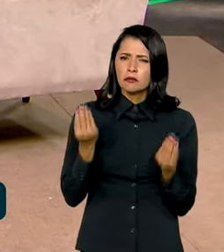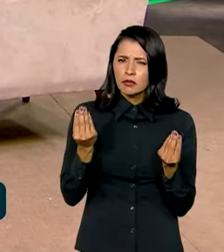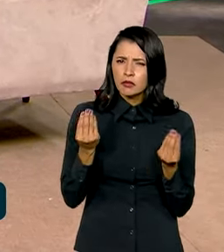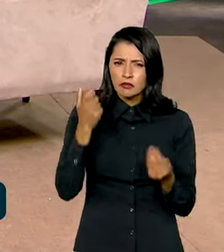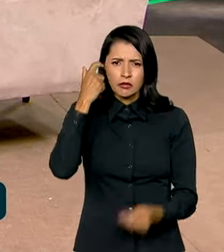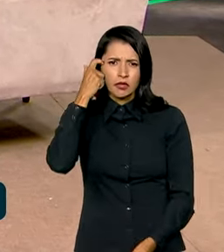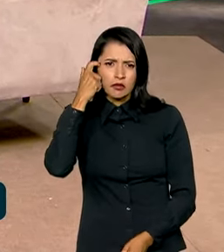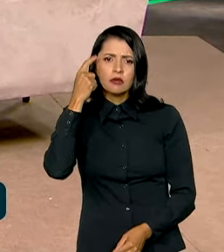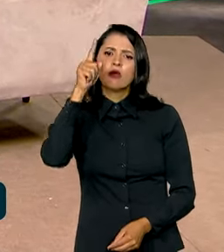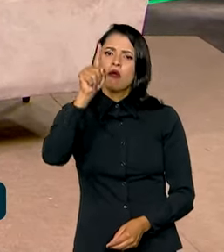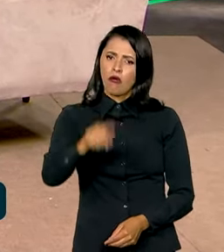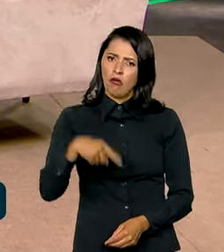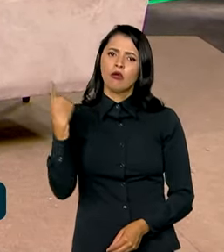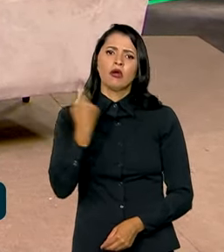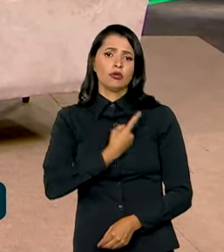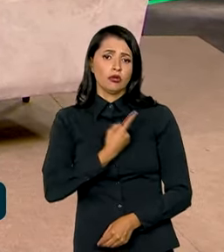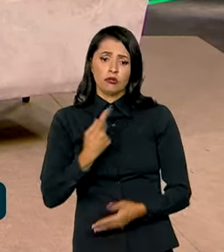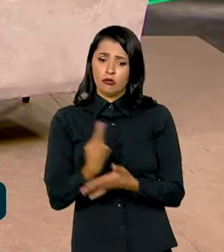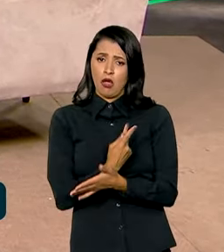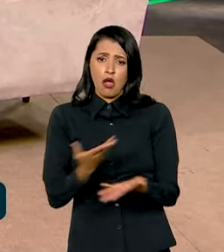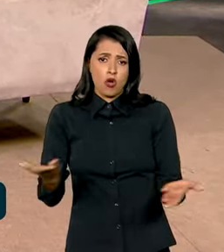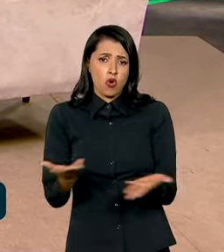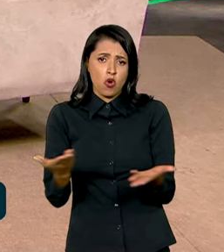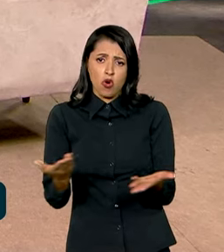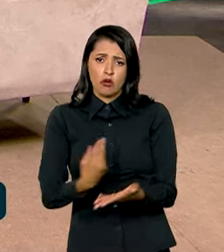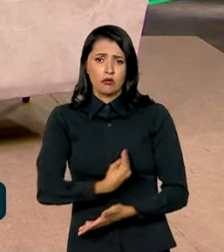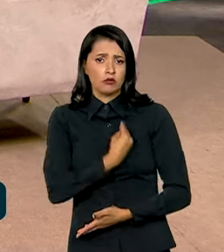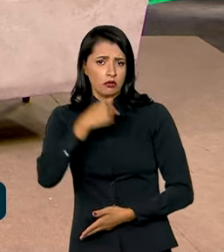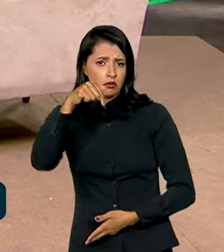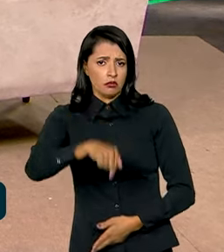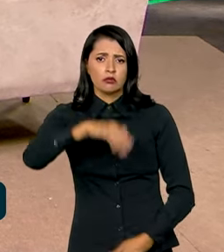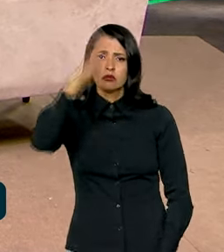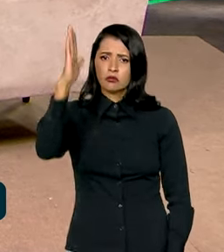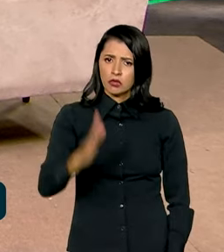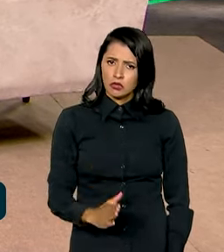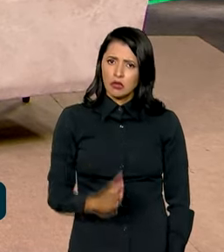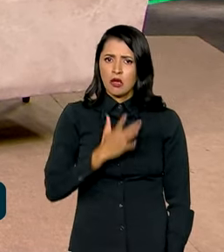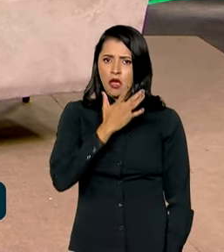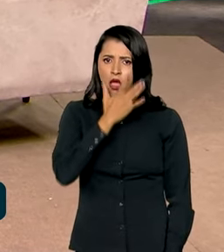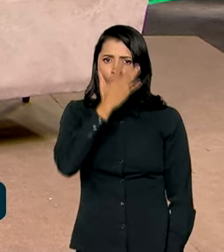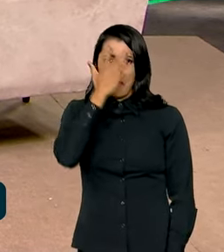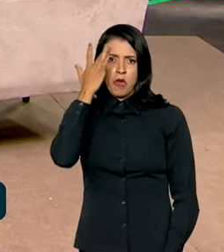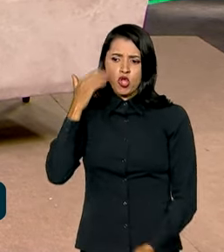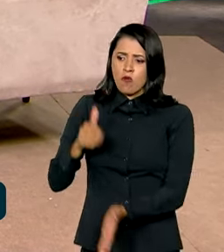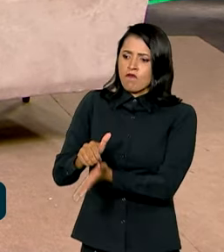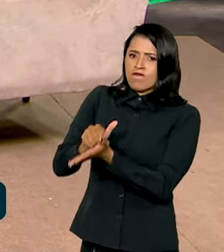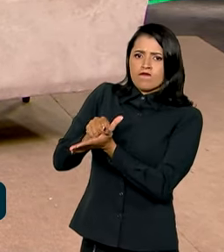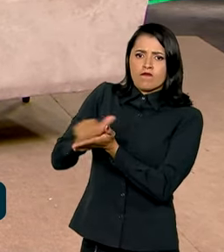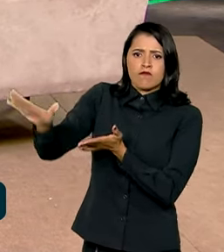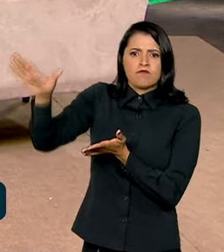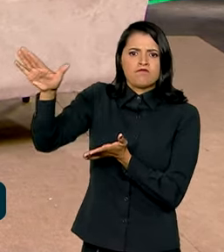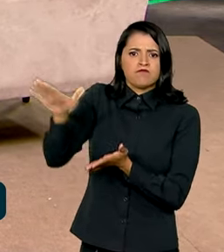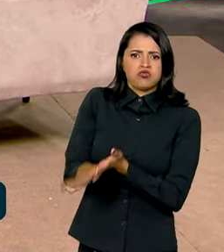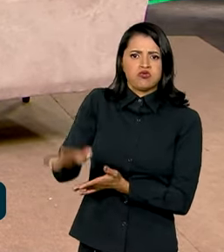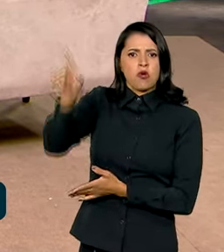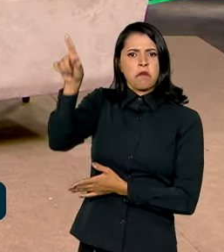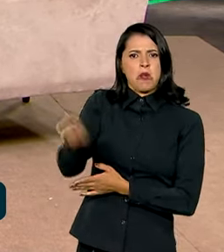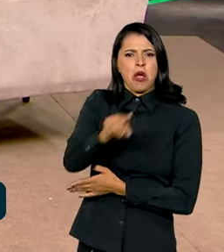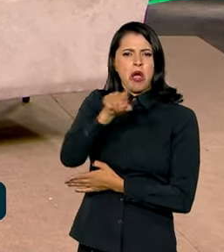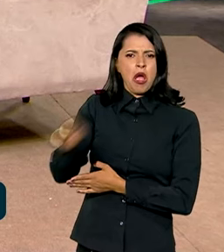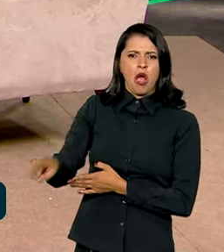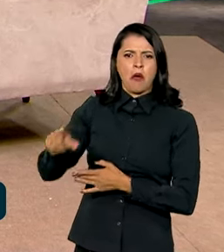E é isso que nós estamos vivendo no Brasil. As pessoas passavam a ser banidas, as pessoas passavam a ser